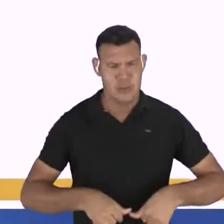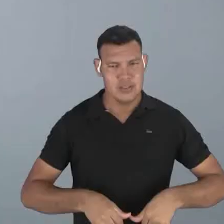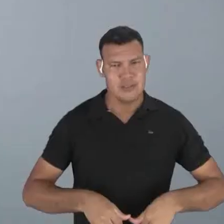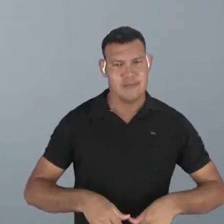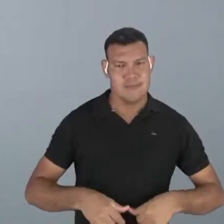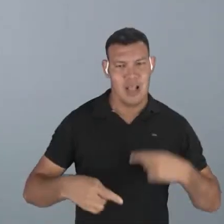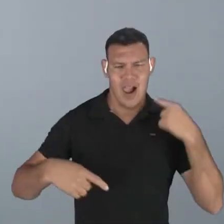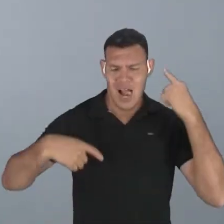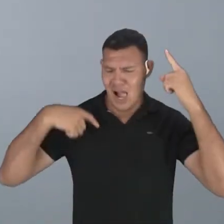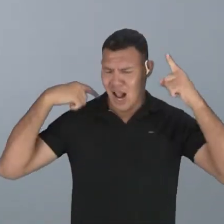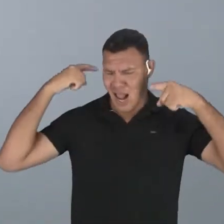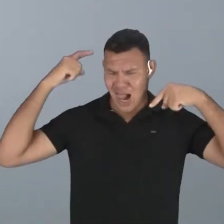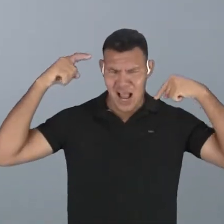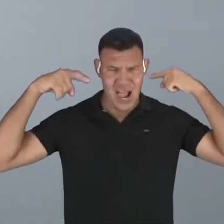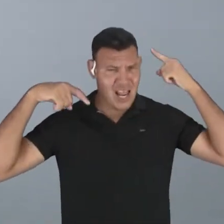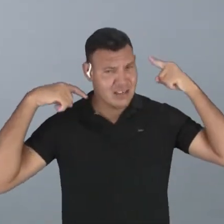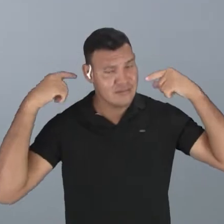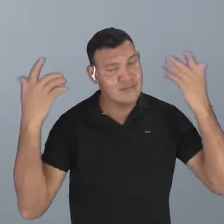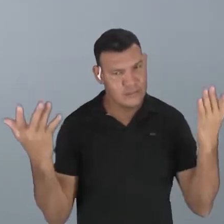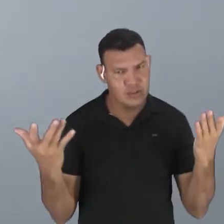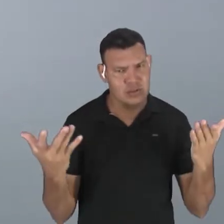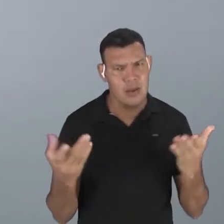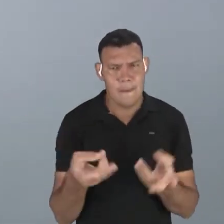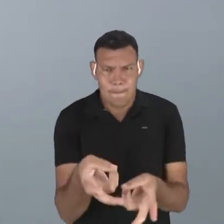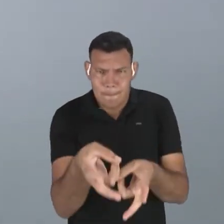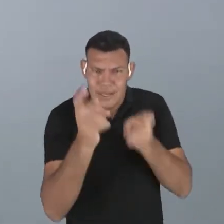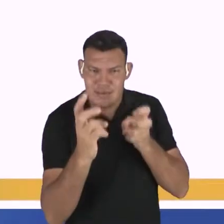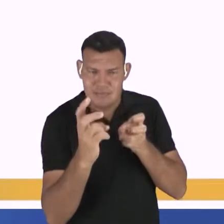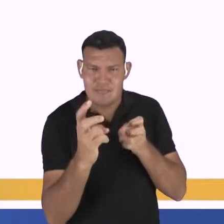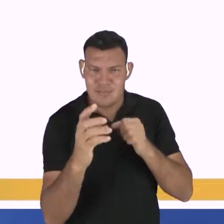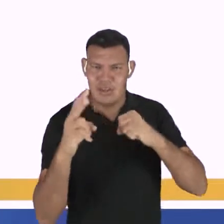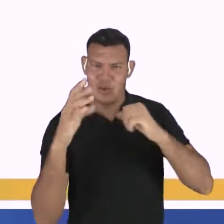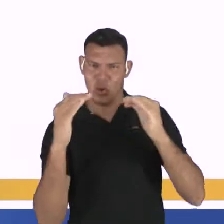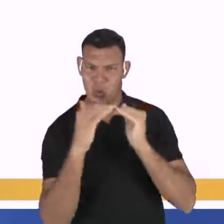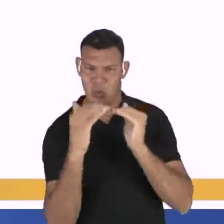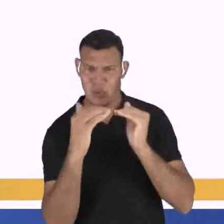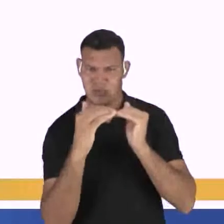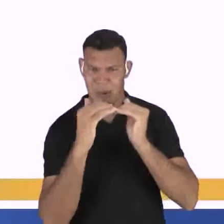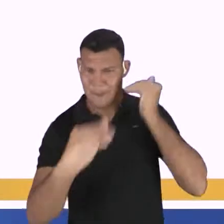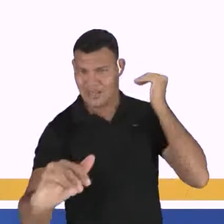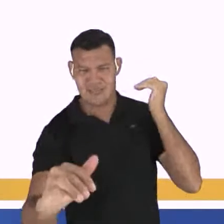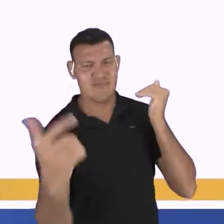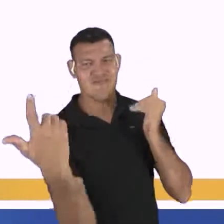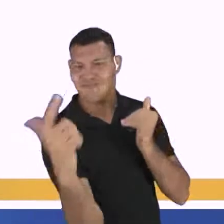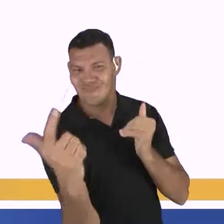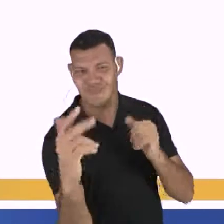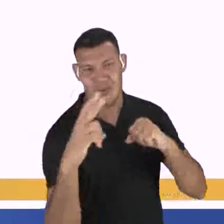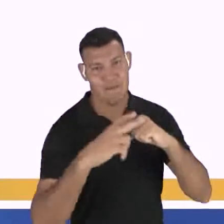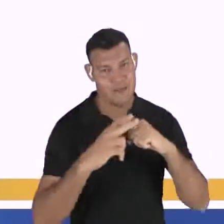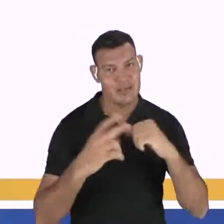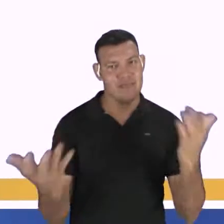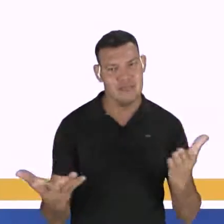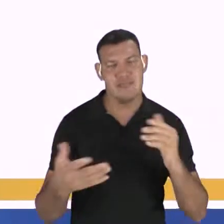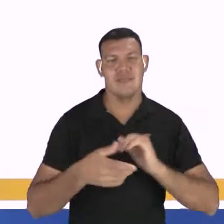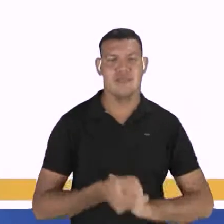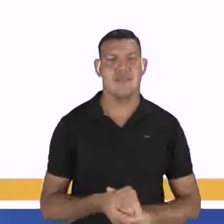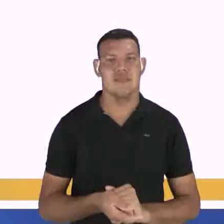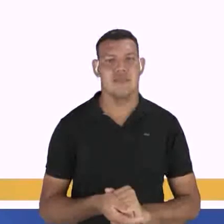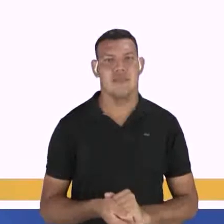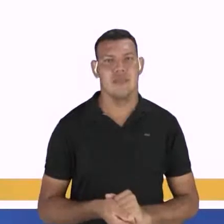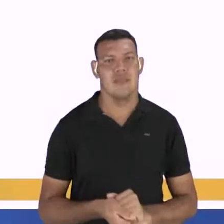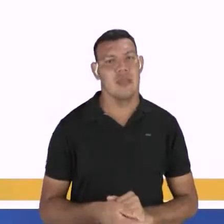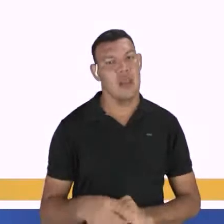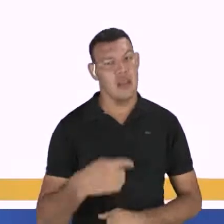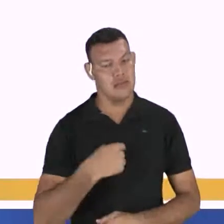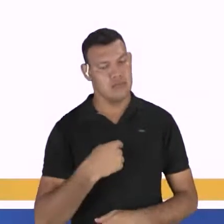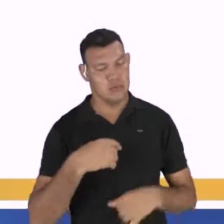Observaram as falhas de concordância verbal? Eu vai no lugar de eu vou, eu fica no lugar de